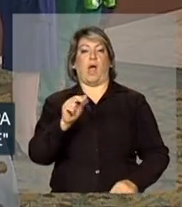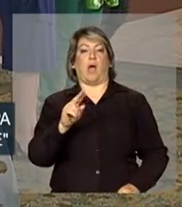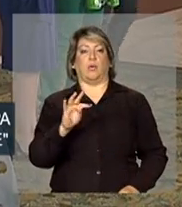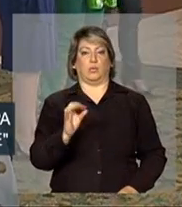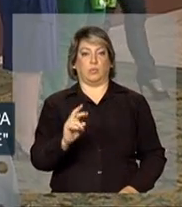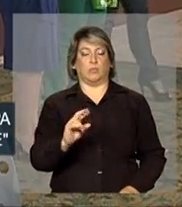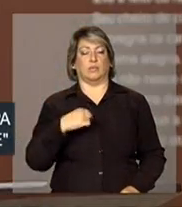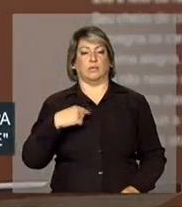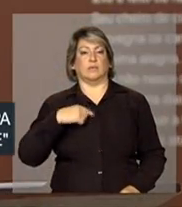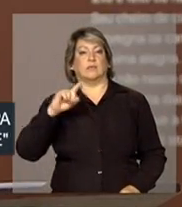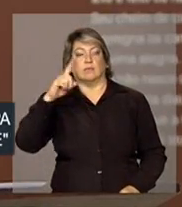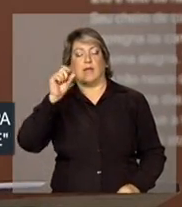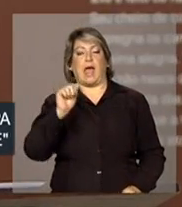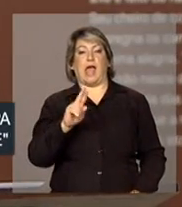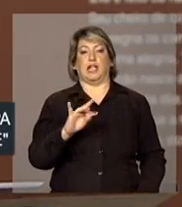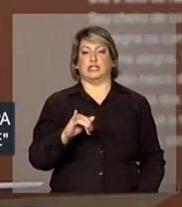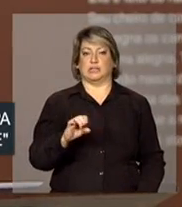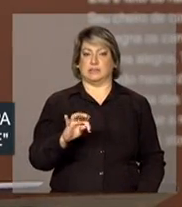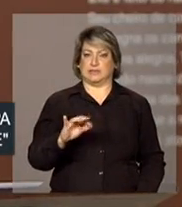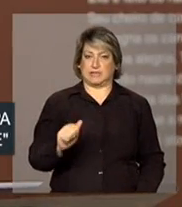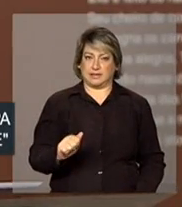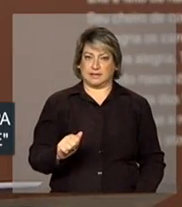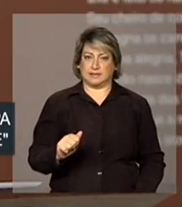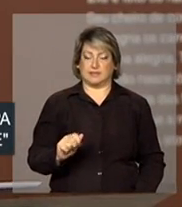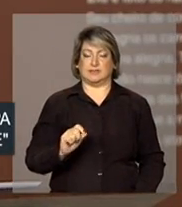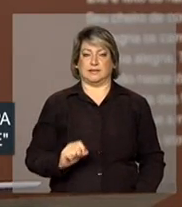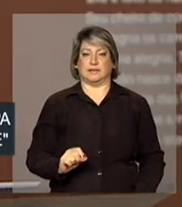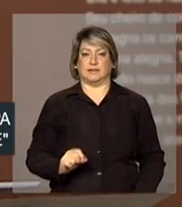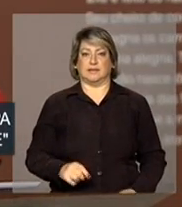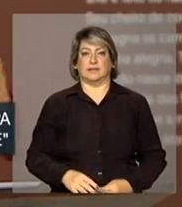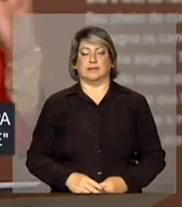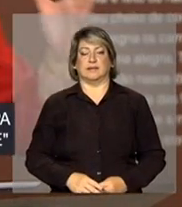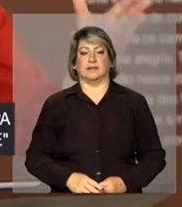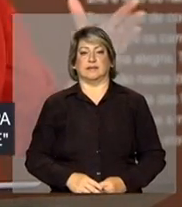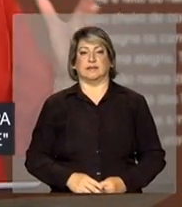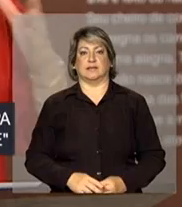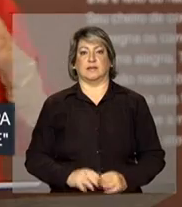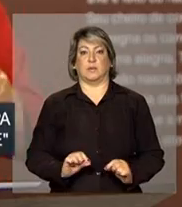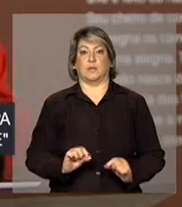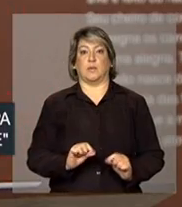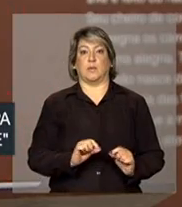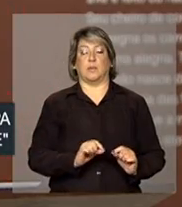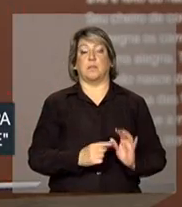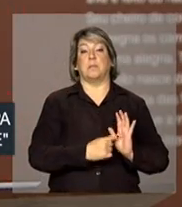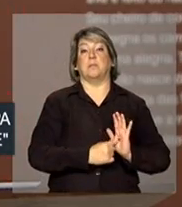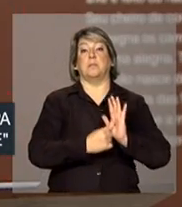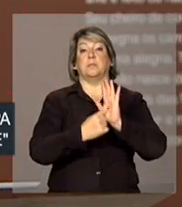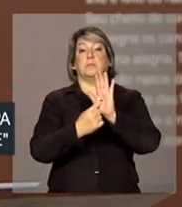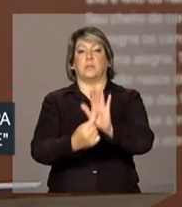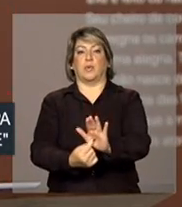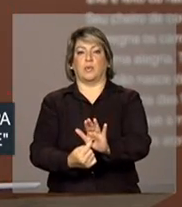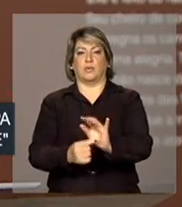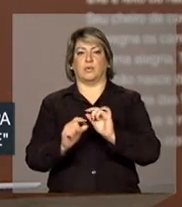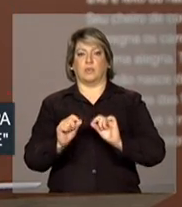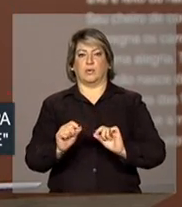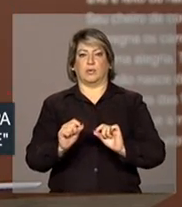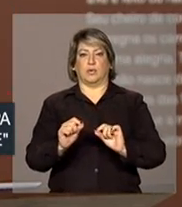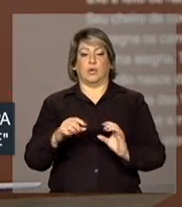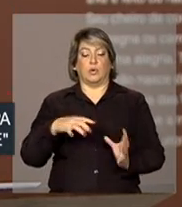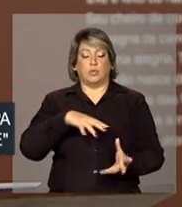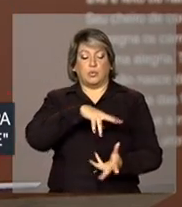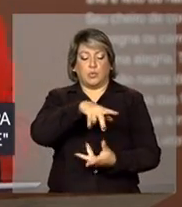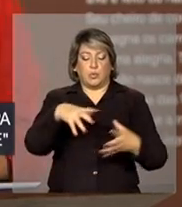se transportar do mundo do som